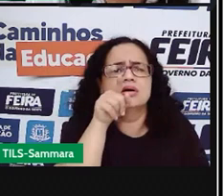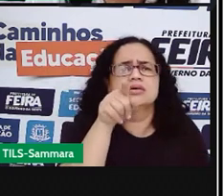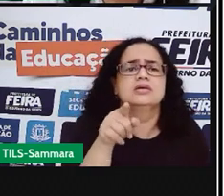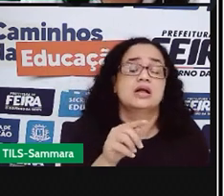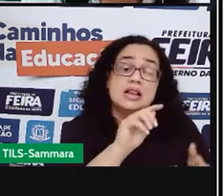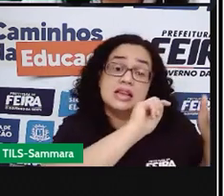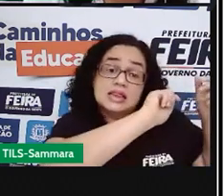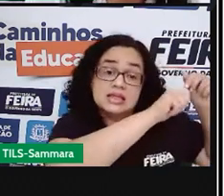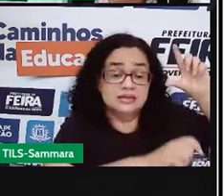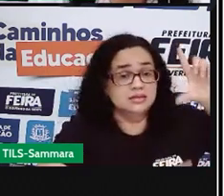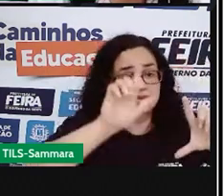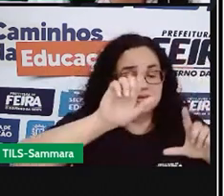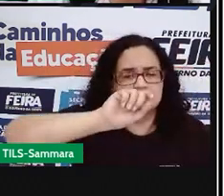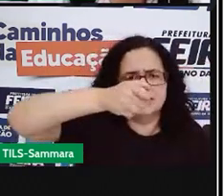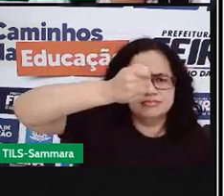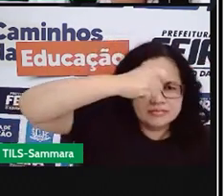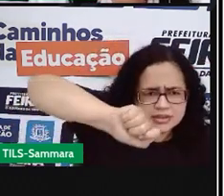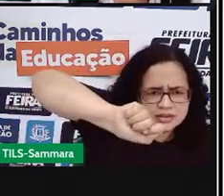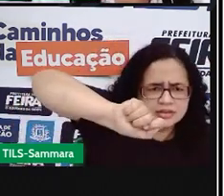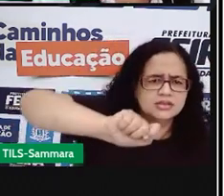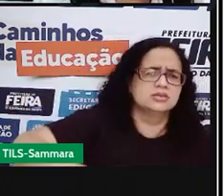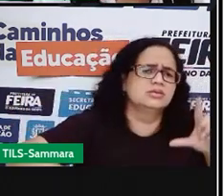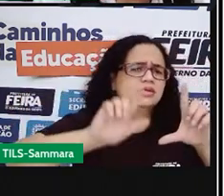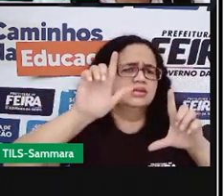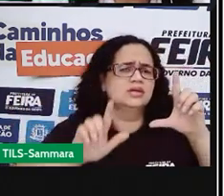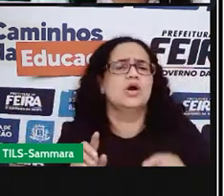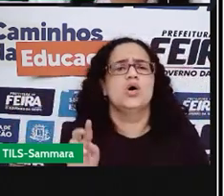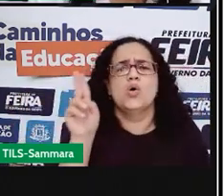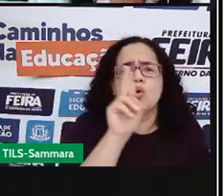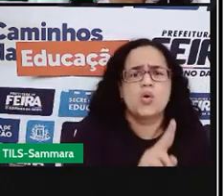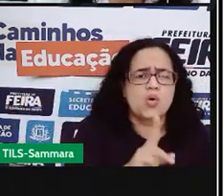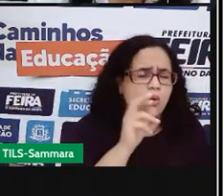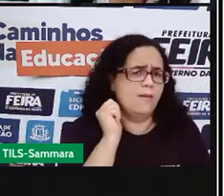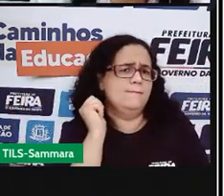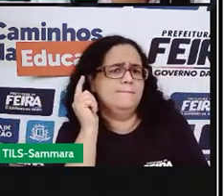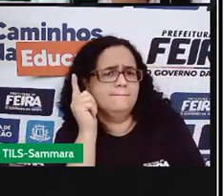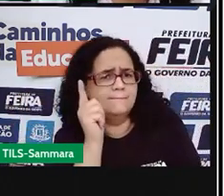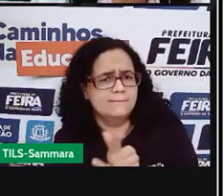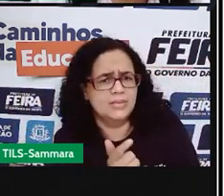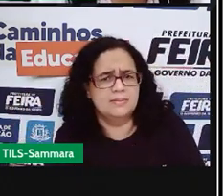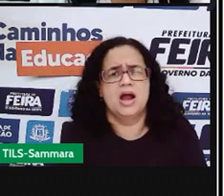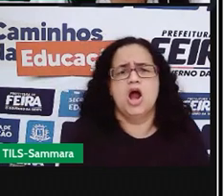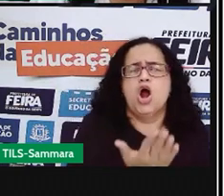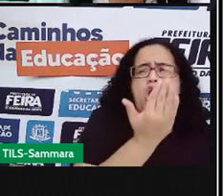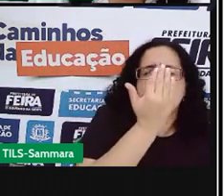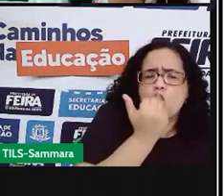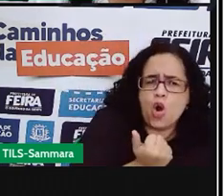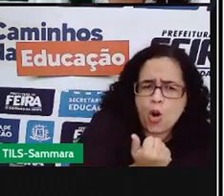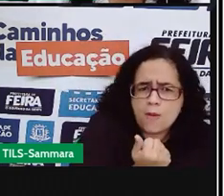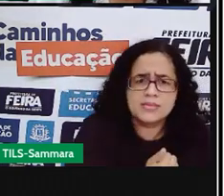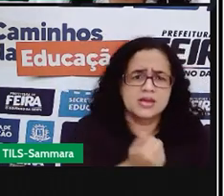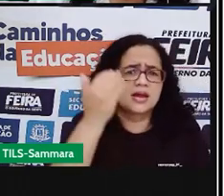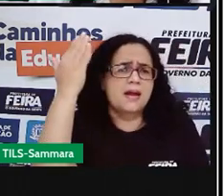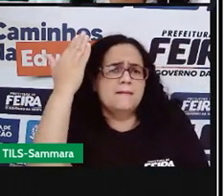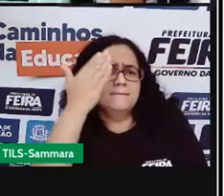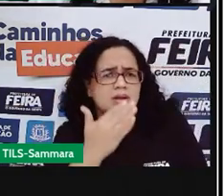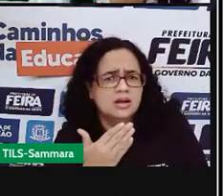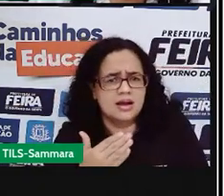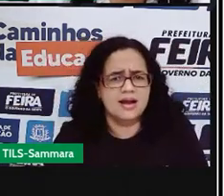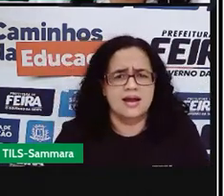Ela está desligando a TV. use, compre, beba, coma,